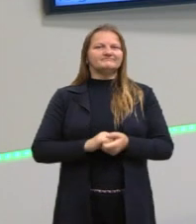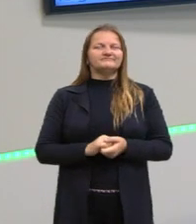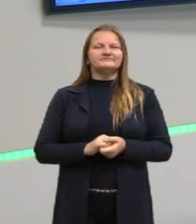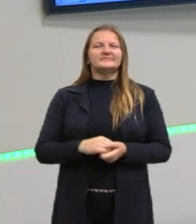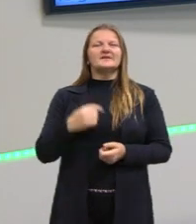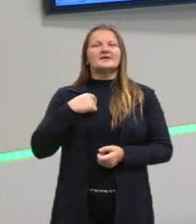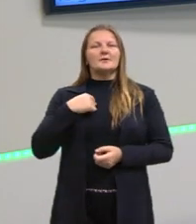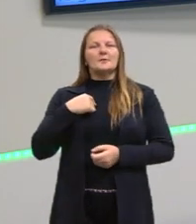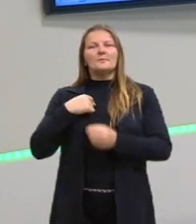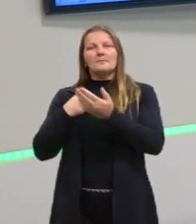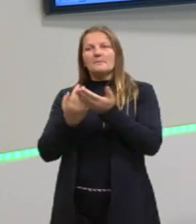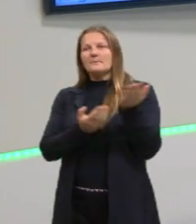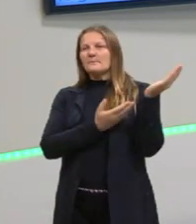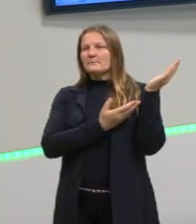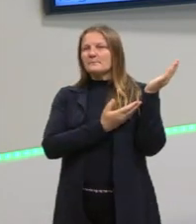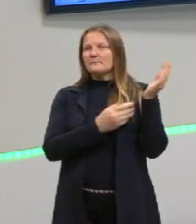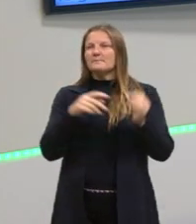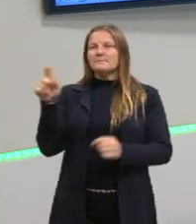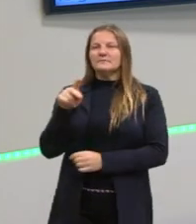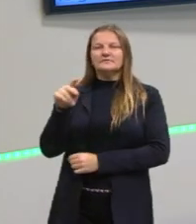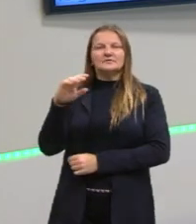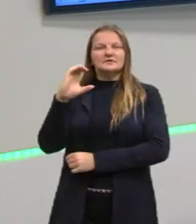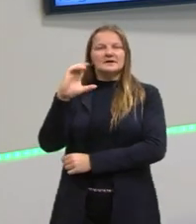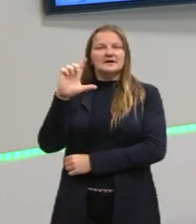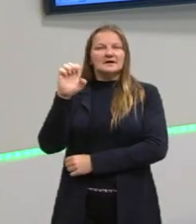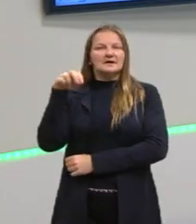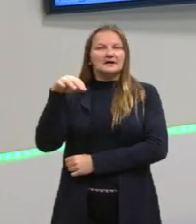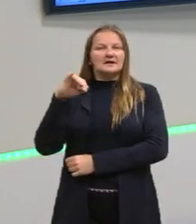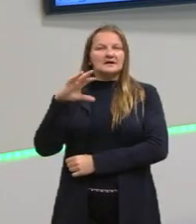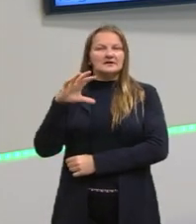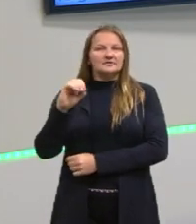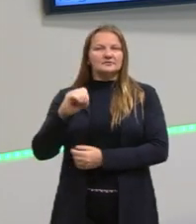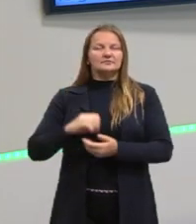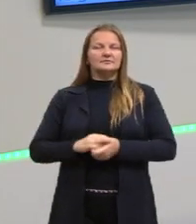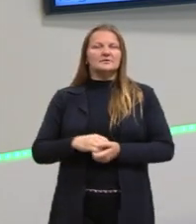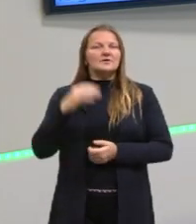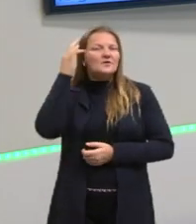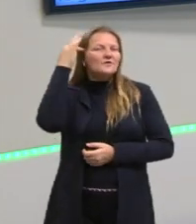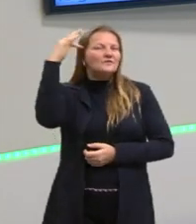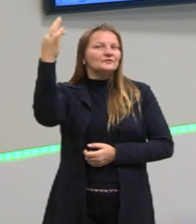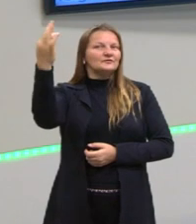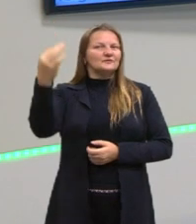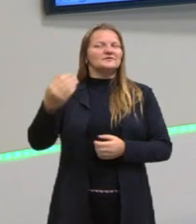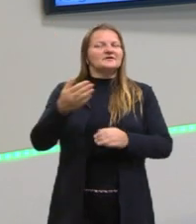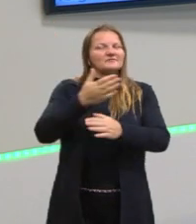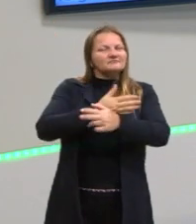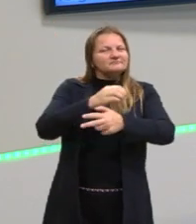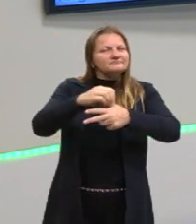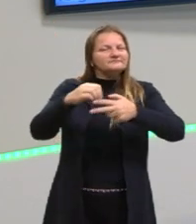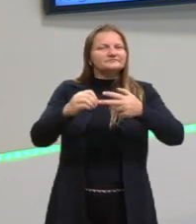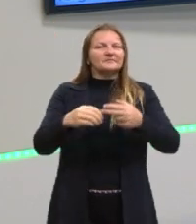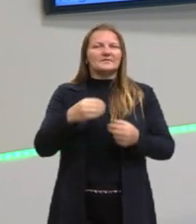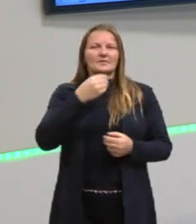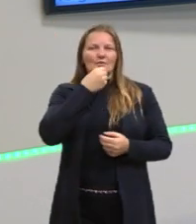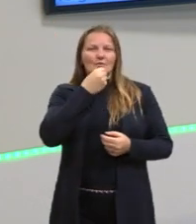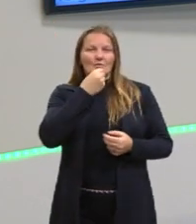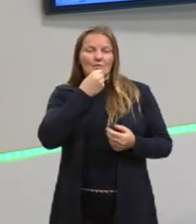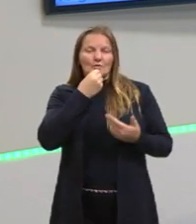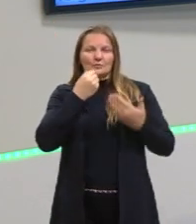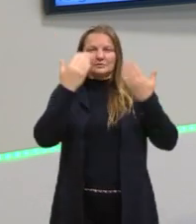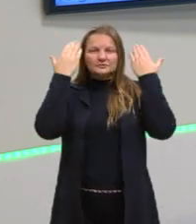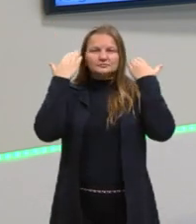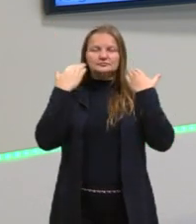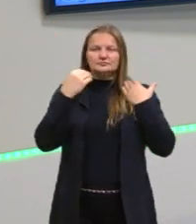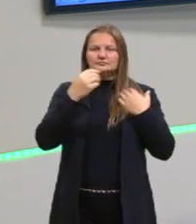sou o professor Clênio Vianney Mazoneto, professor aqui de filosofia do pré-Enem, sou um sujeito de olhos e cabelos